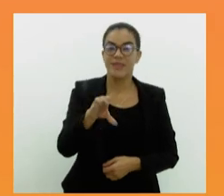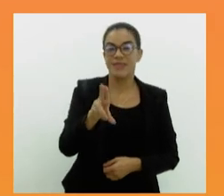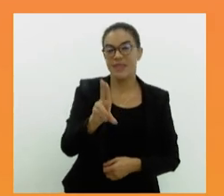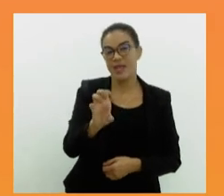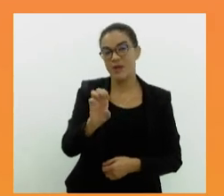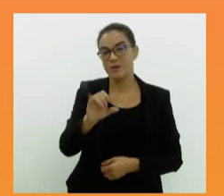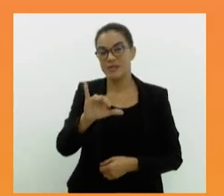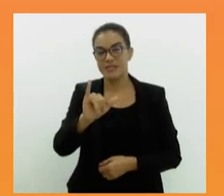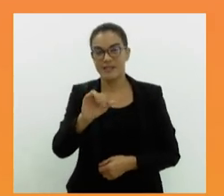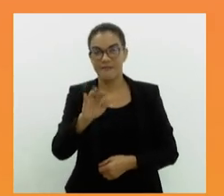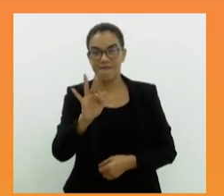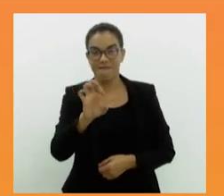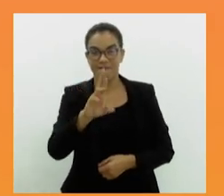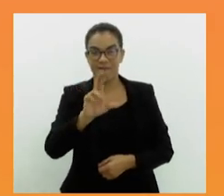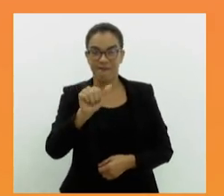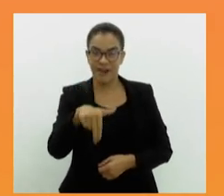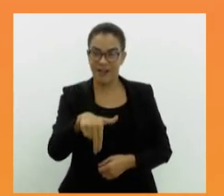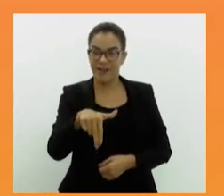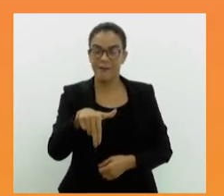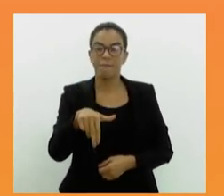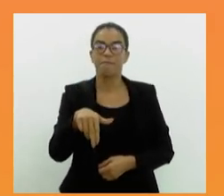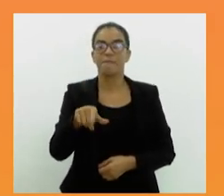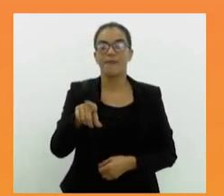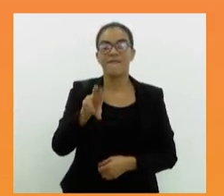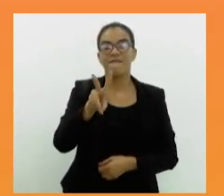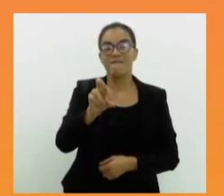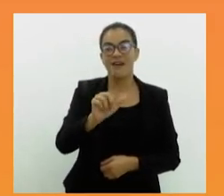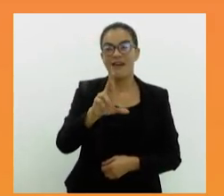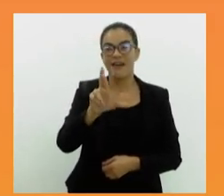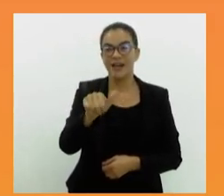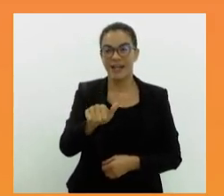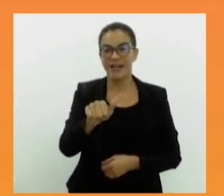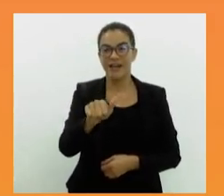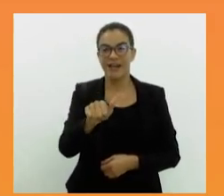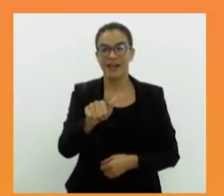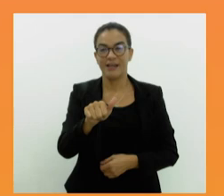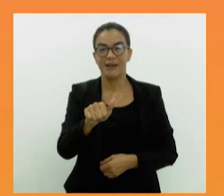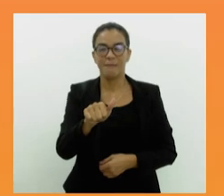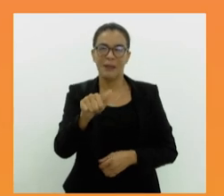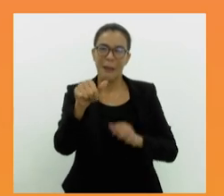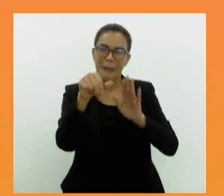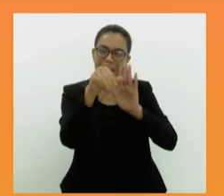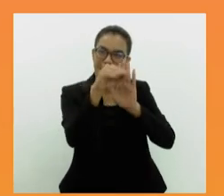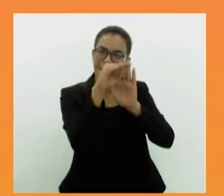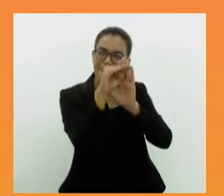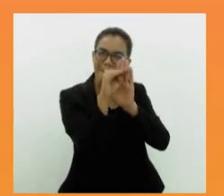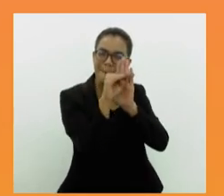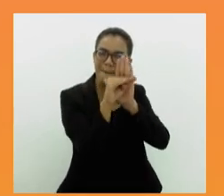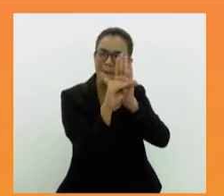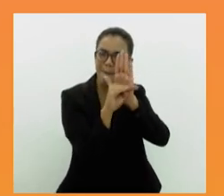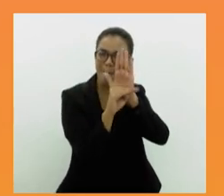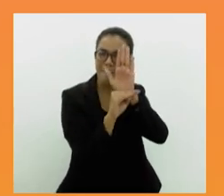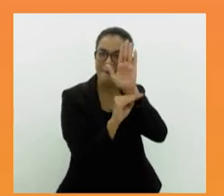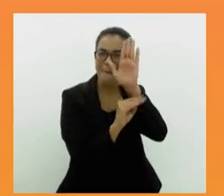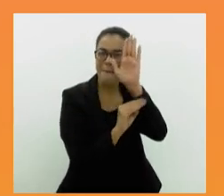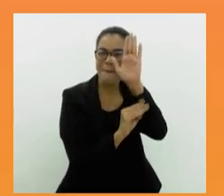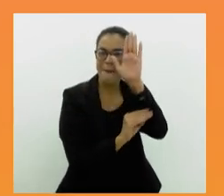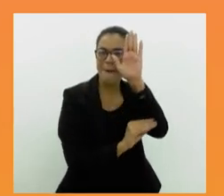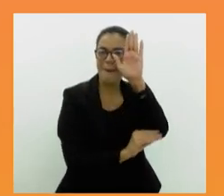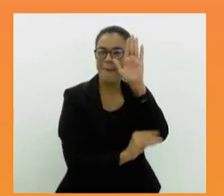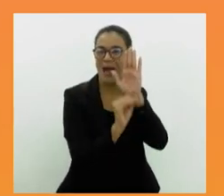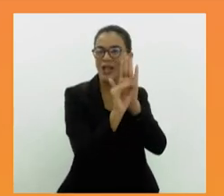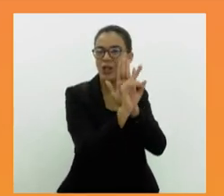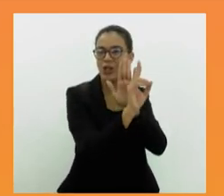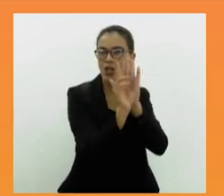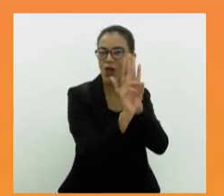Selma Candeia, Vera de Jesus, a lista de nomes que figuram entre as estrelas da primeira